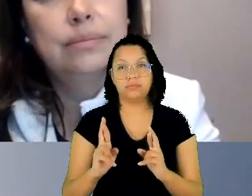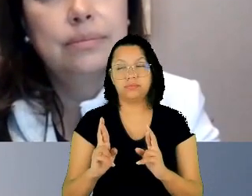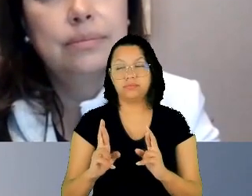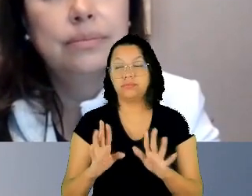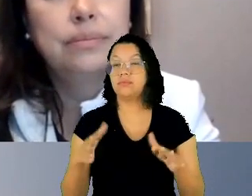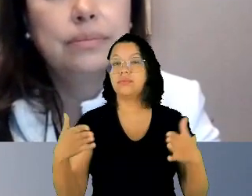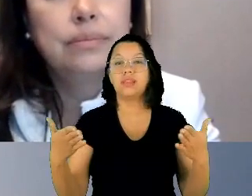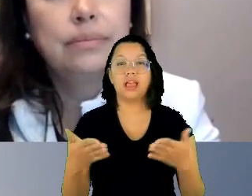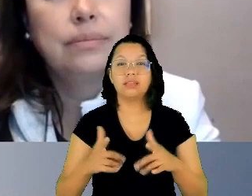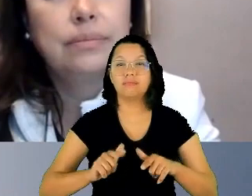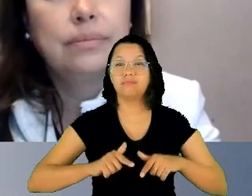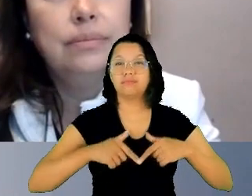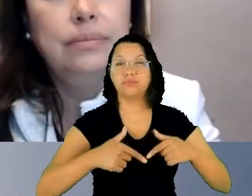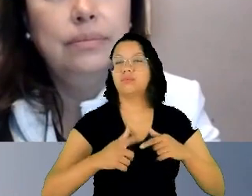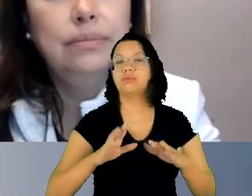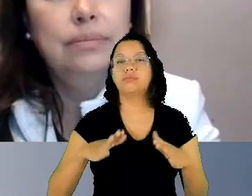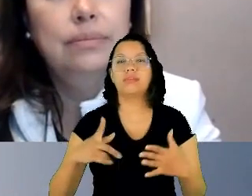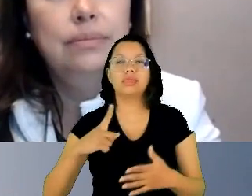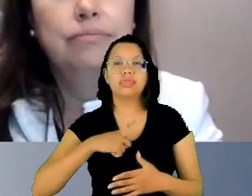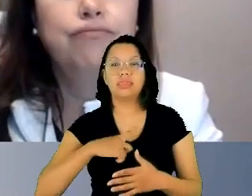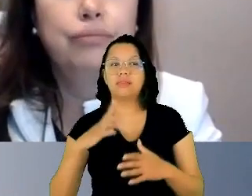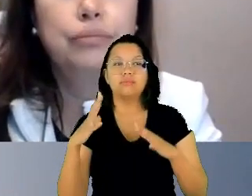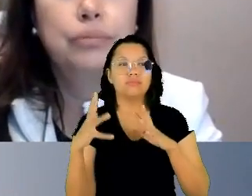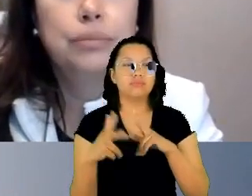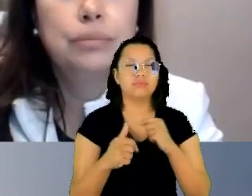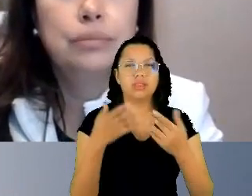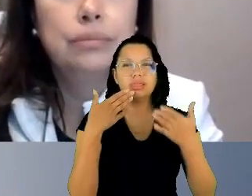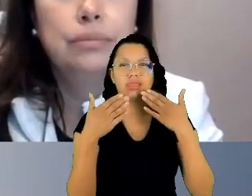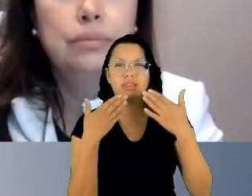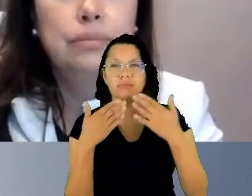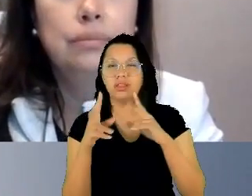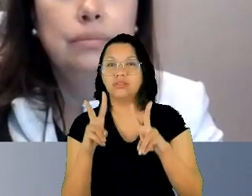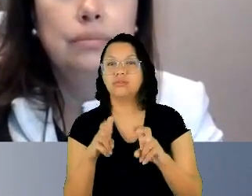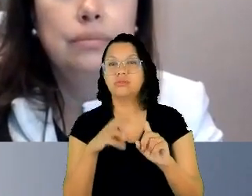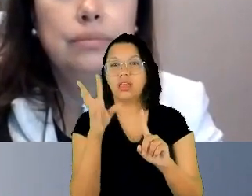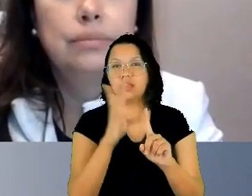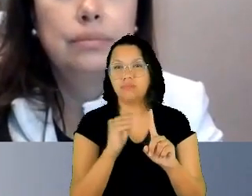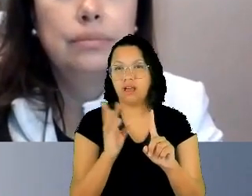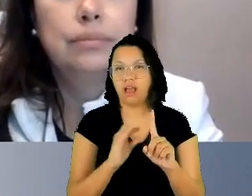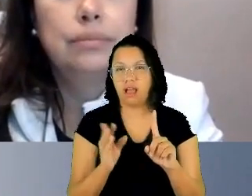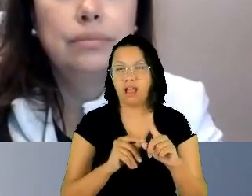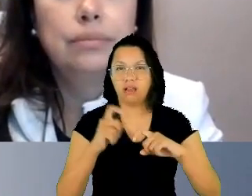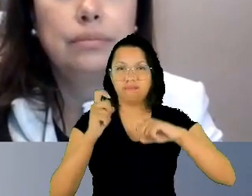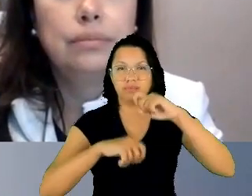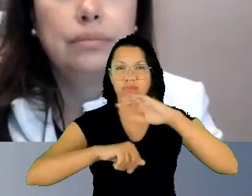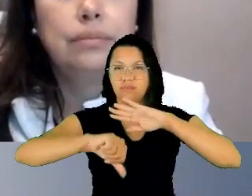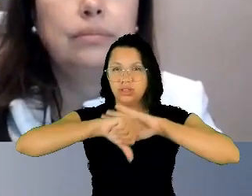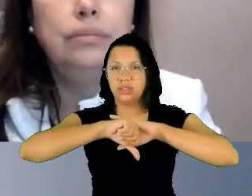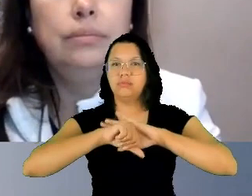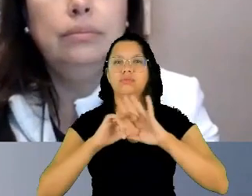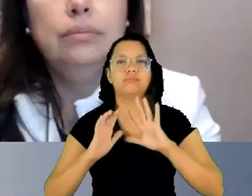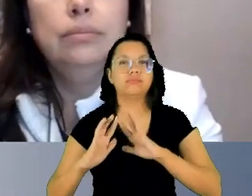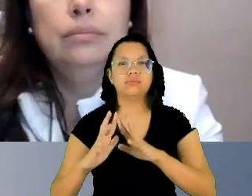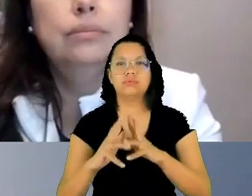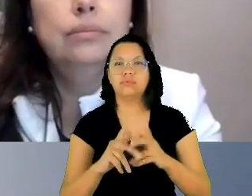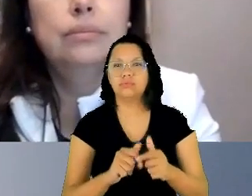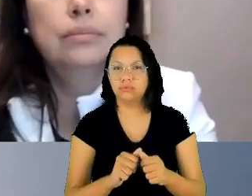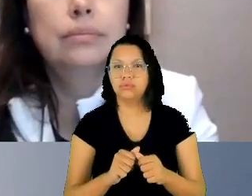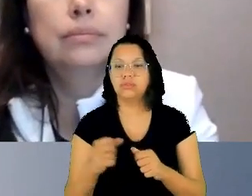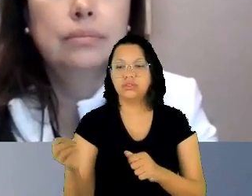sobre a importunação sexual como crime, com todas as inovações da Lei 13